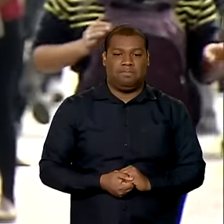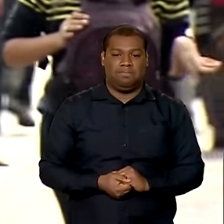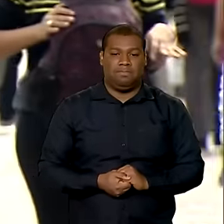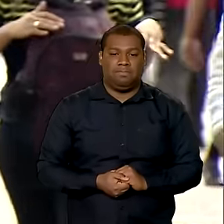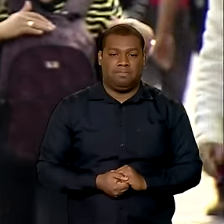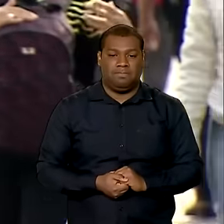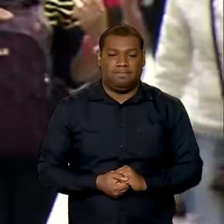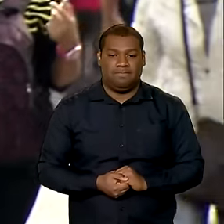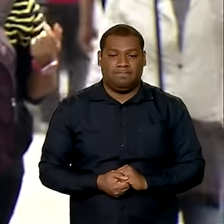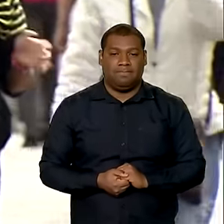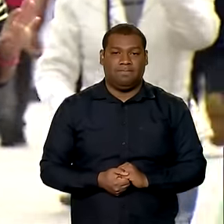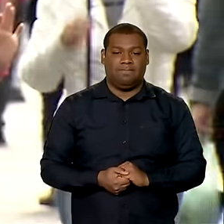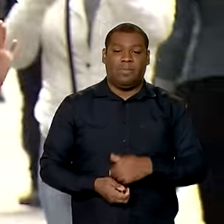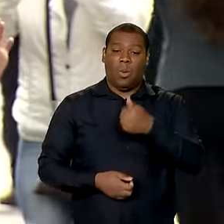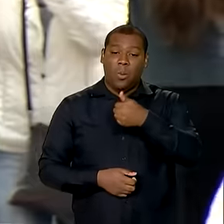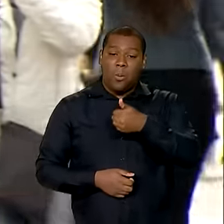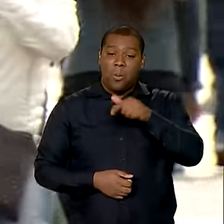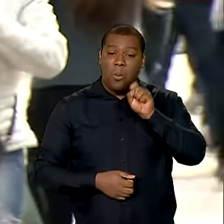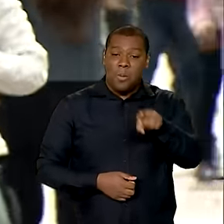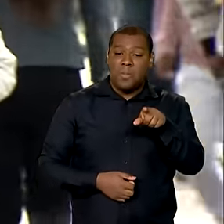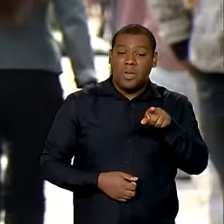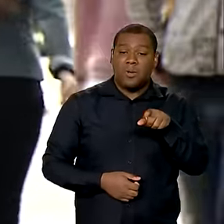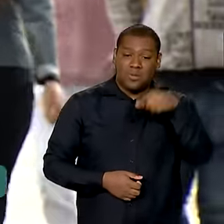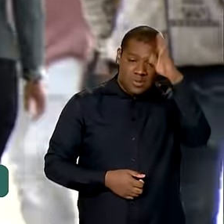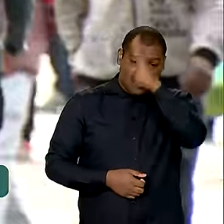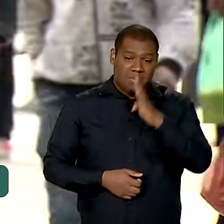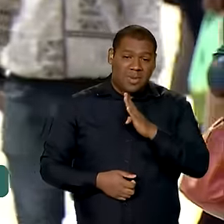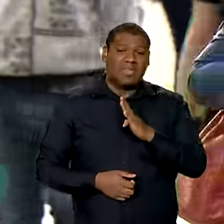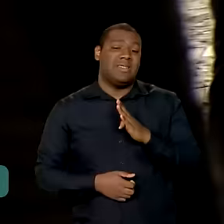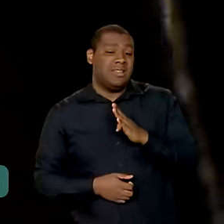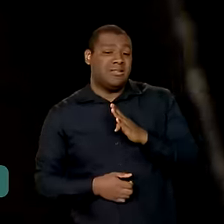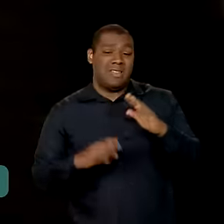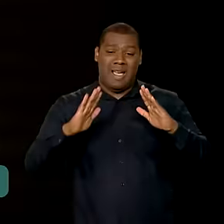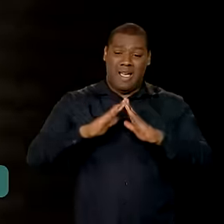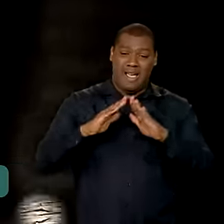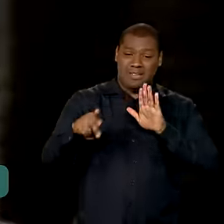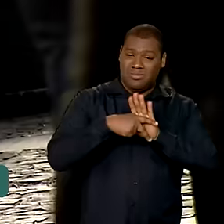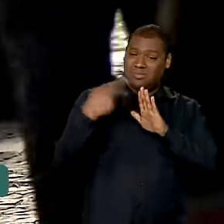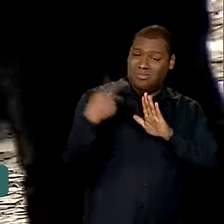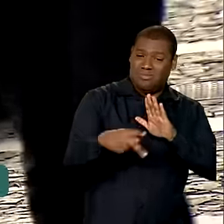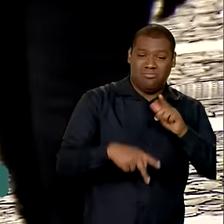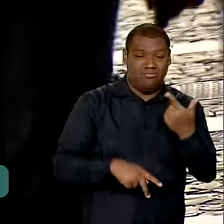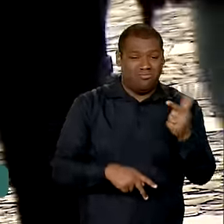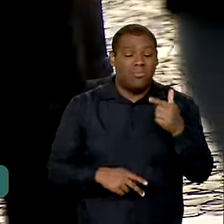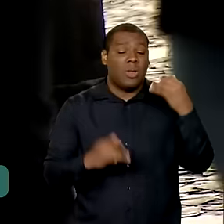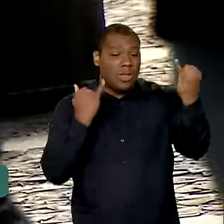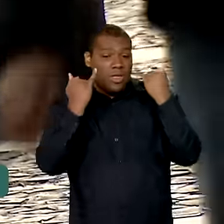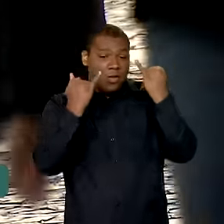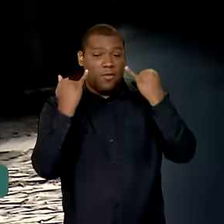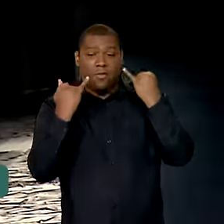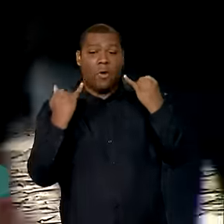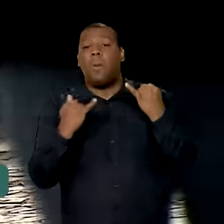Um em cada mil brasileiros não tem moradia. Esse dado é do Observatório Nacional dos Direitos